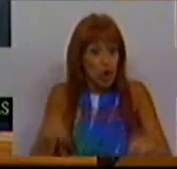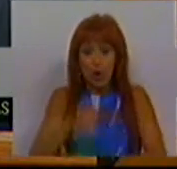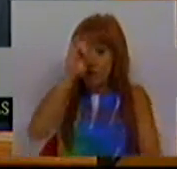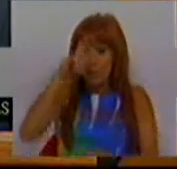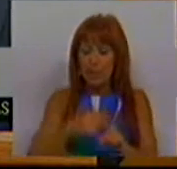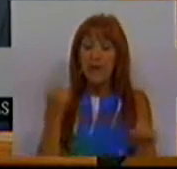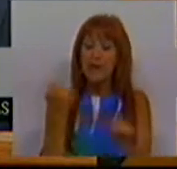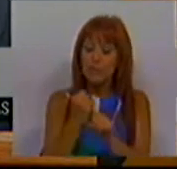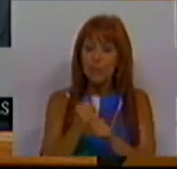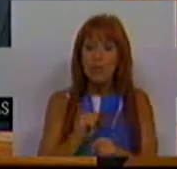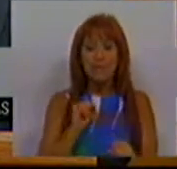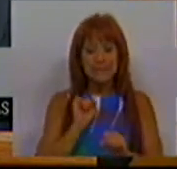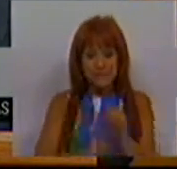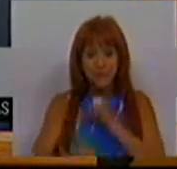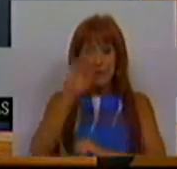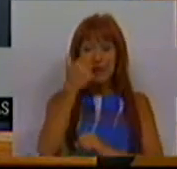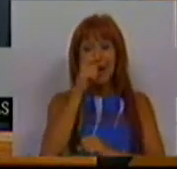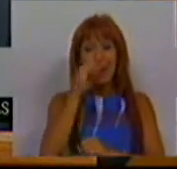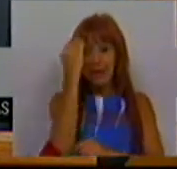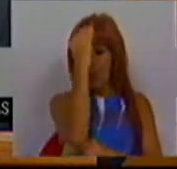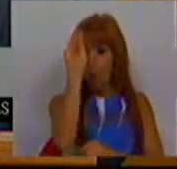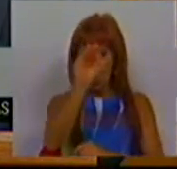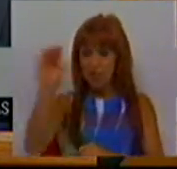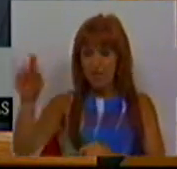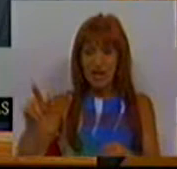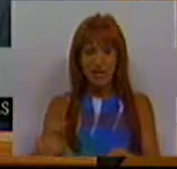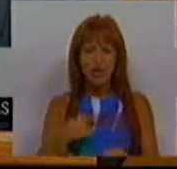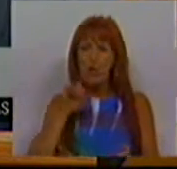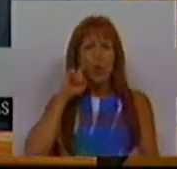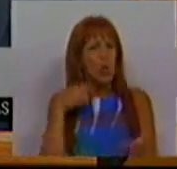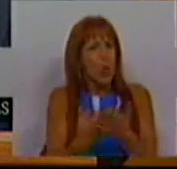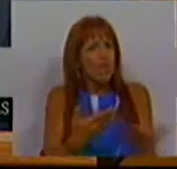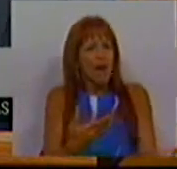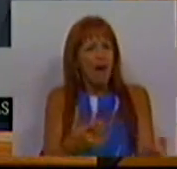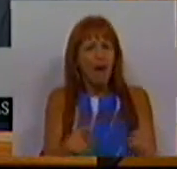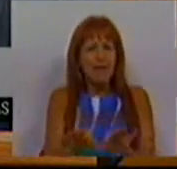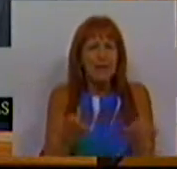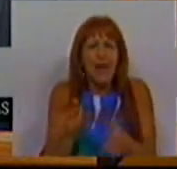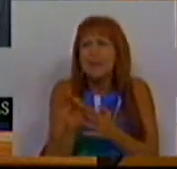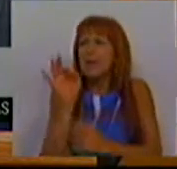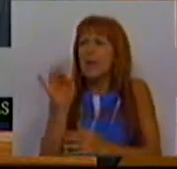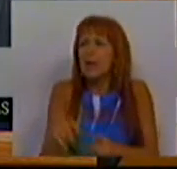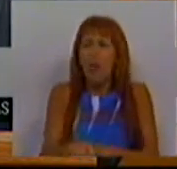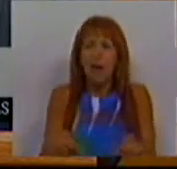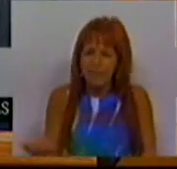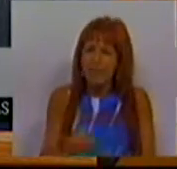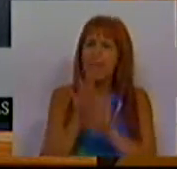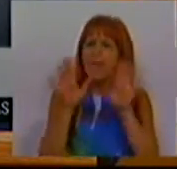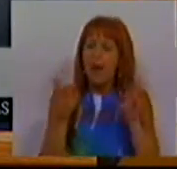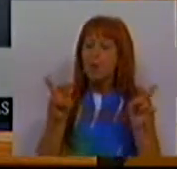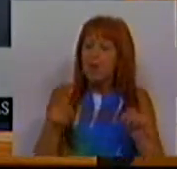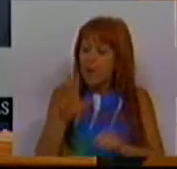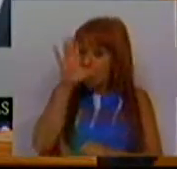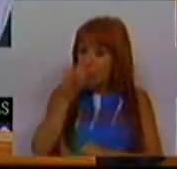respeite a função e missão dos conselheiros. Não garantir estas condições é um sinal inequívoco que